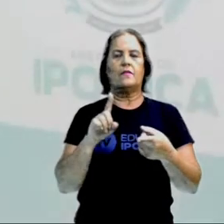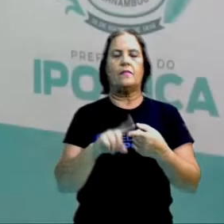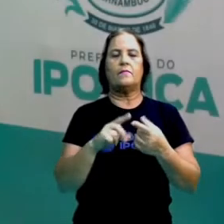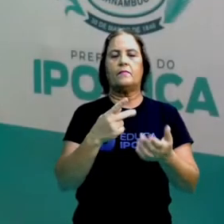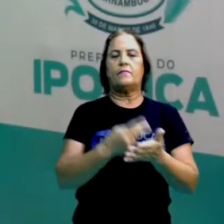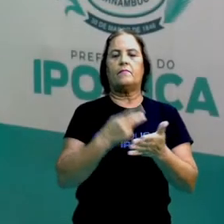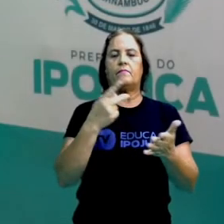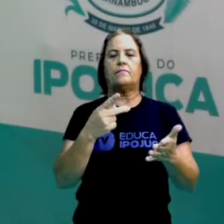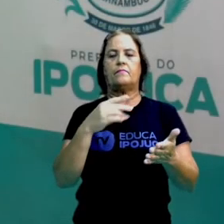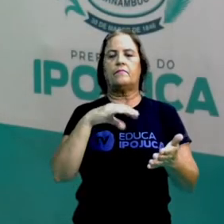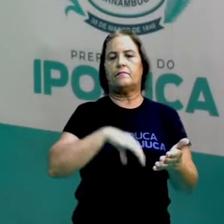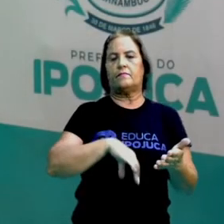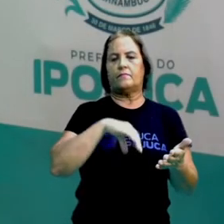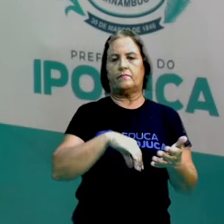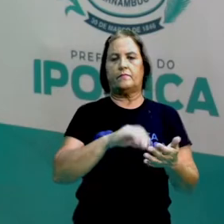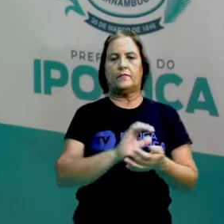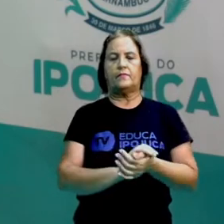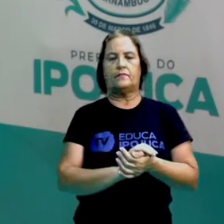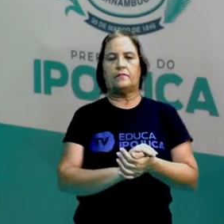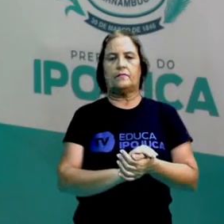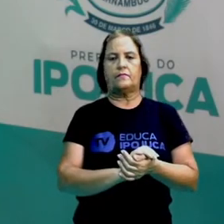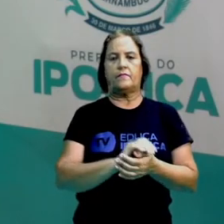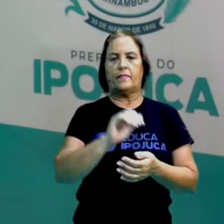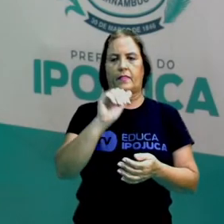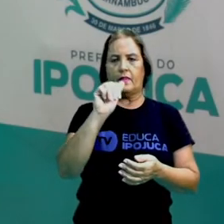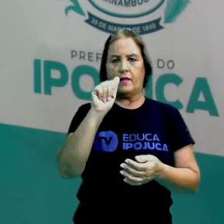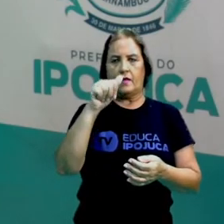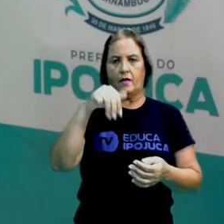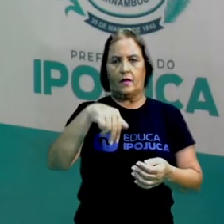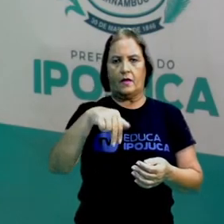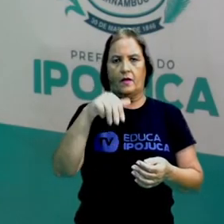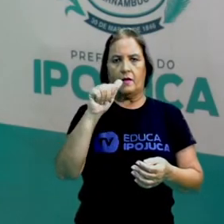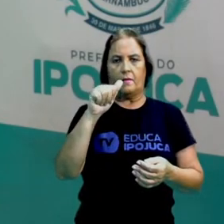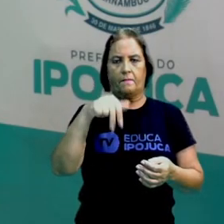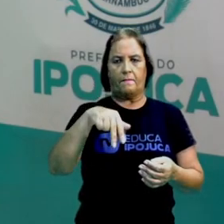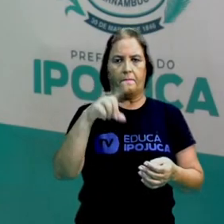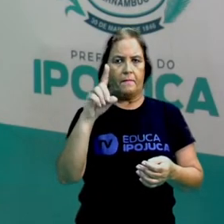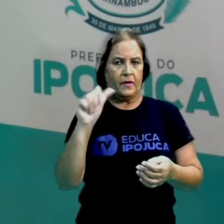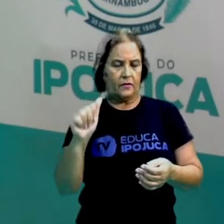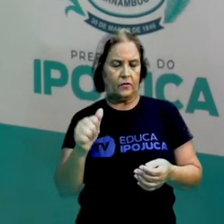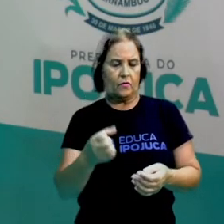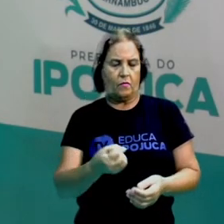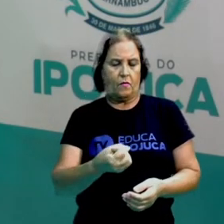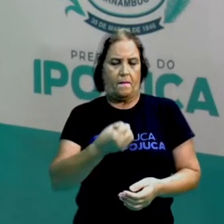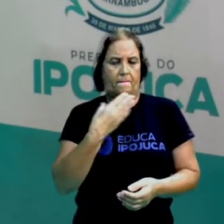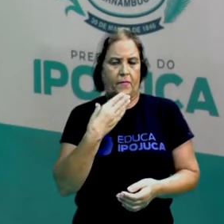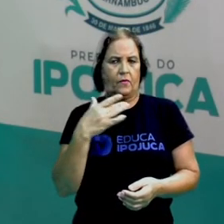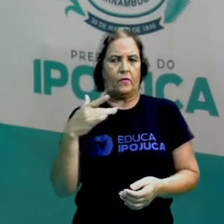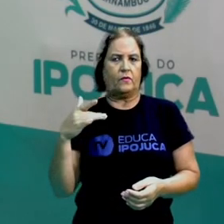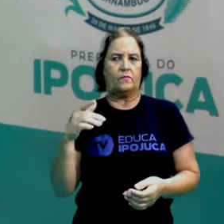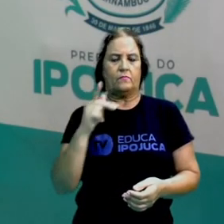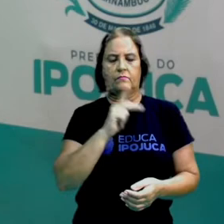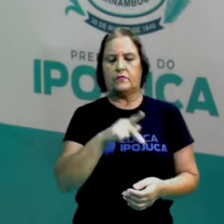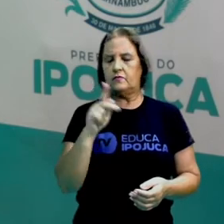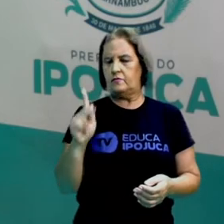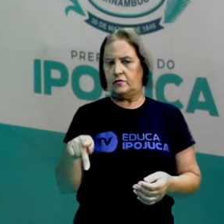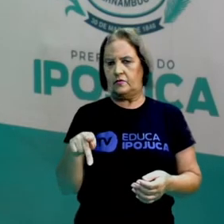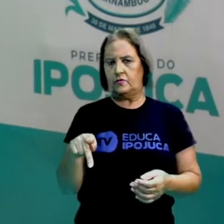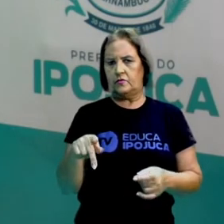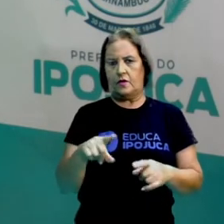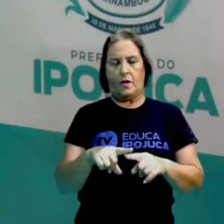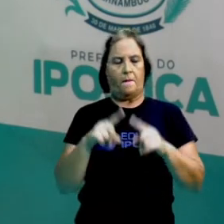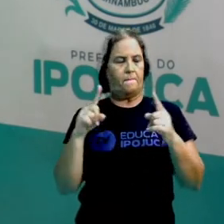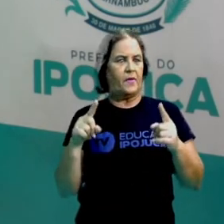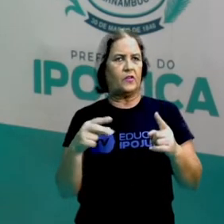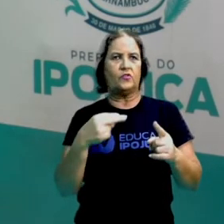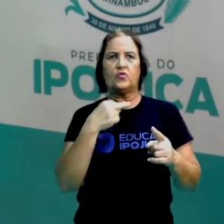português. Eu digo, Amanda é uma boa professora. Mas eu não posso dizer, Amanda é a mais boa